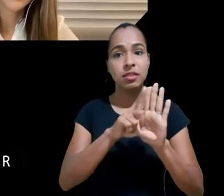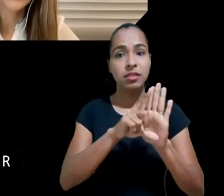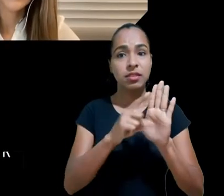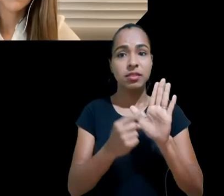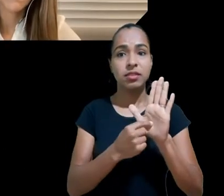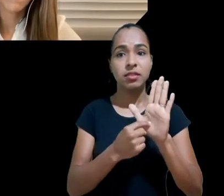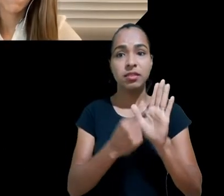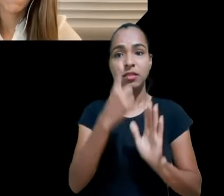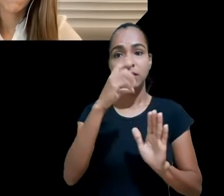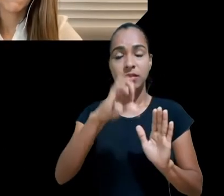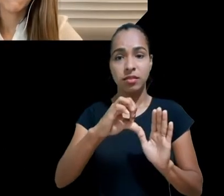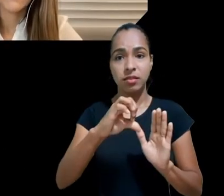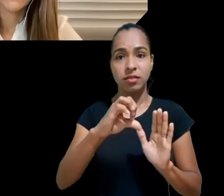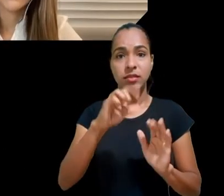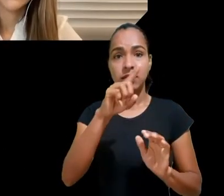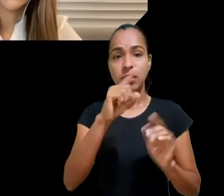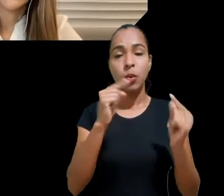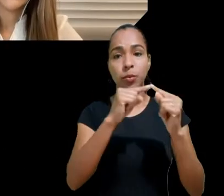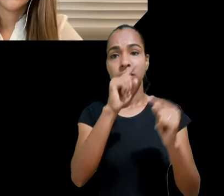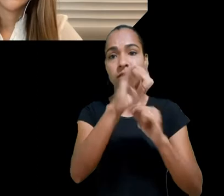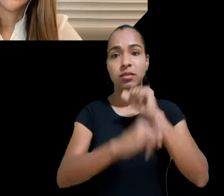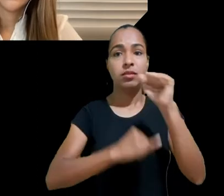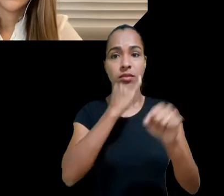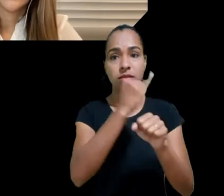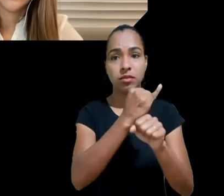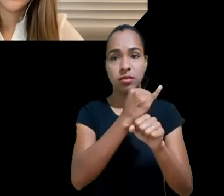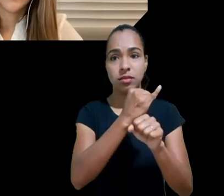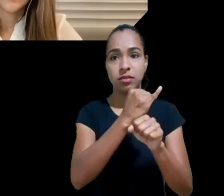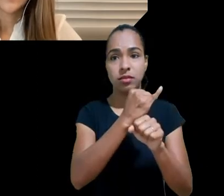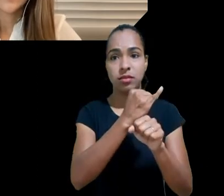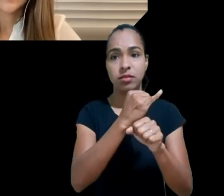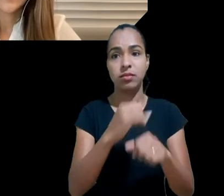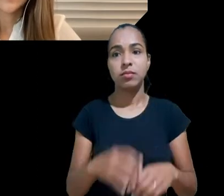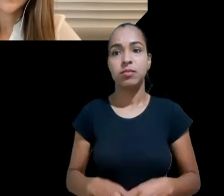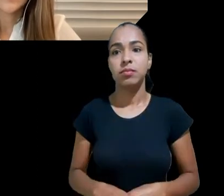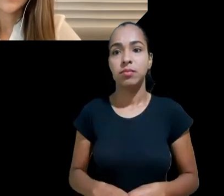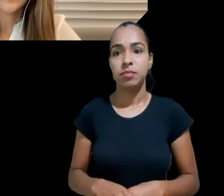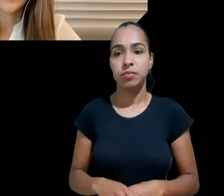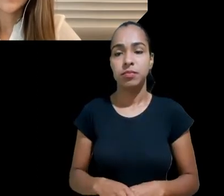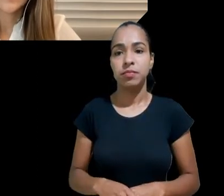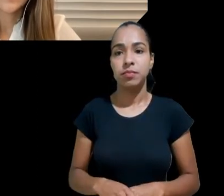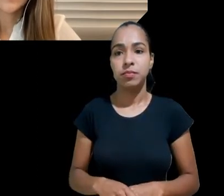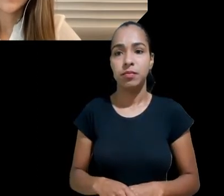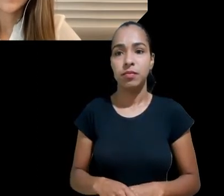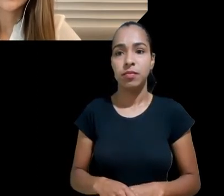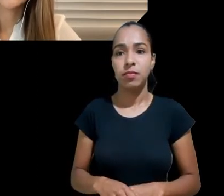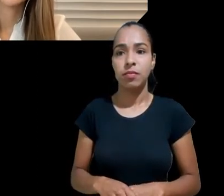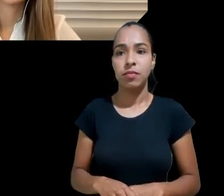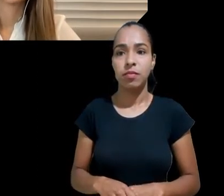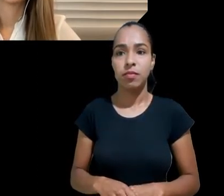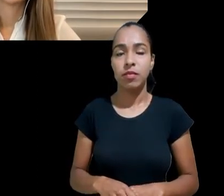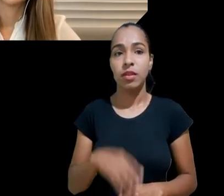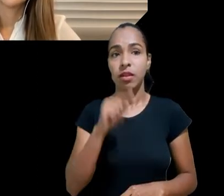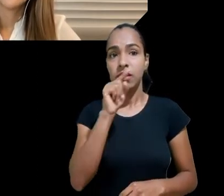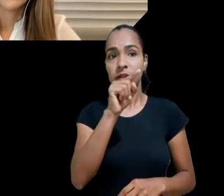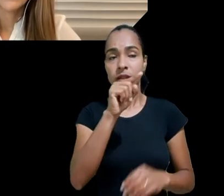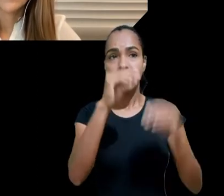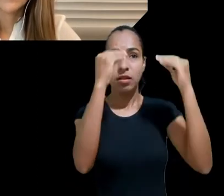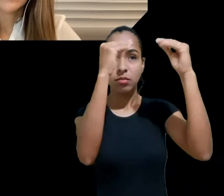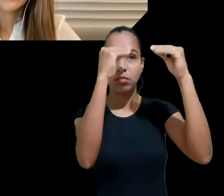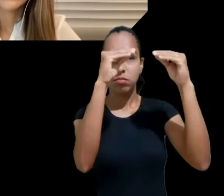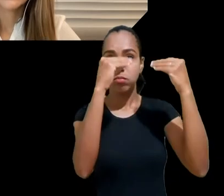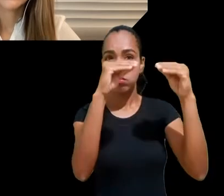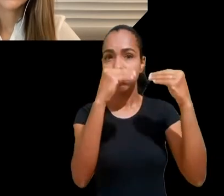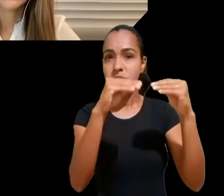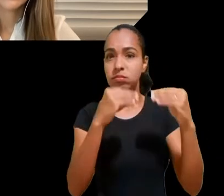questões relacionadas à moderação de conteúdo, à indisponibilização de conteúdos e à responsabilidade civil